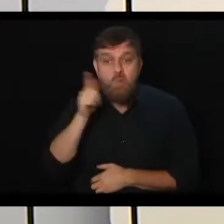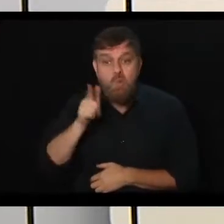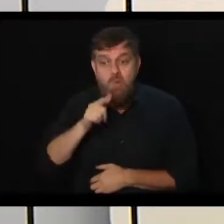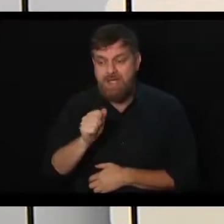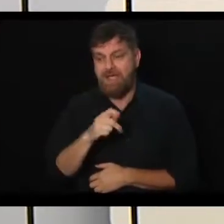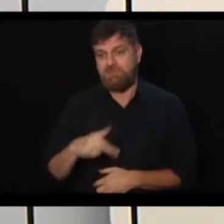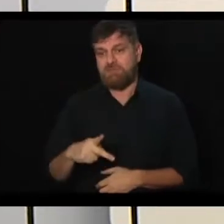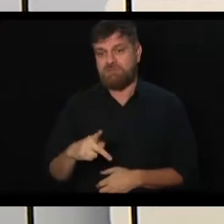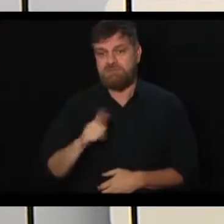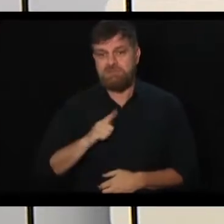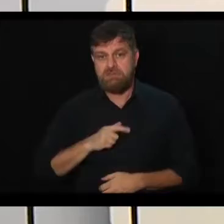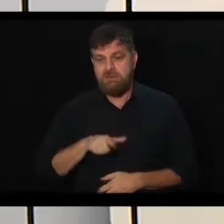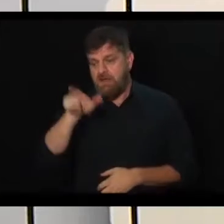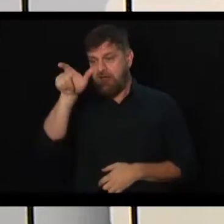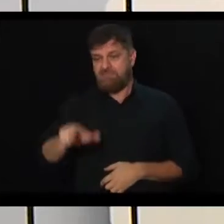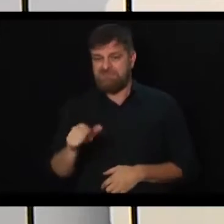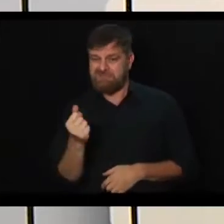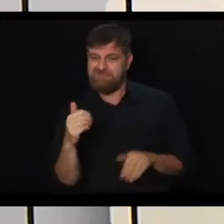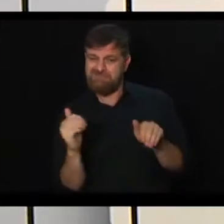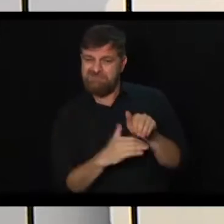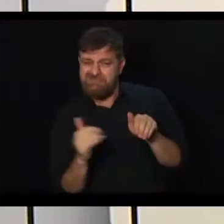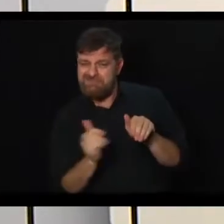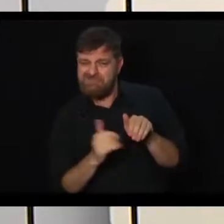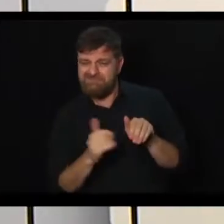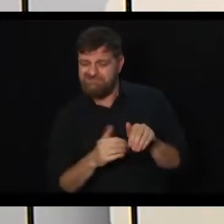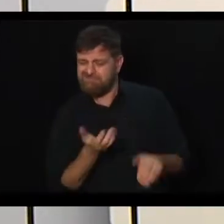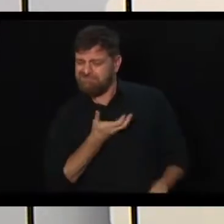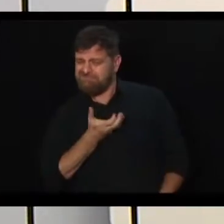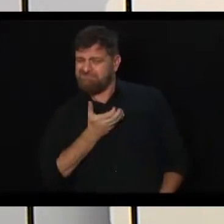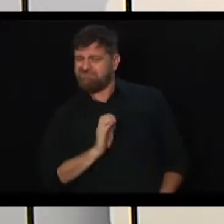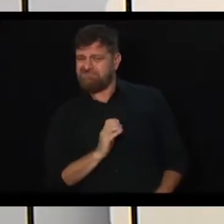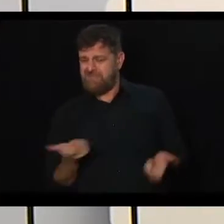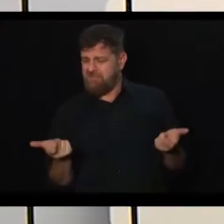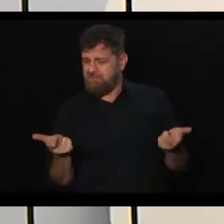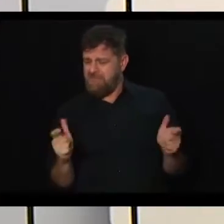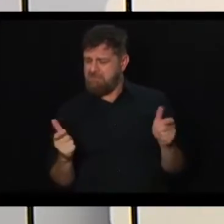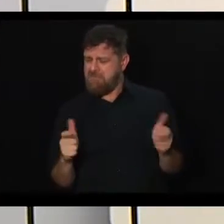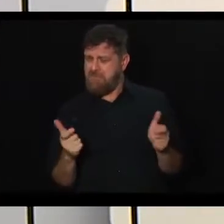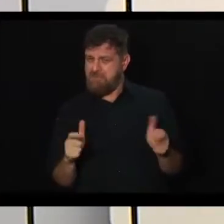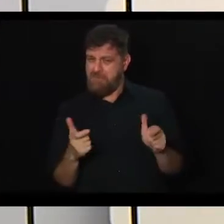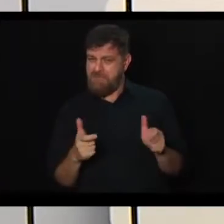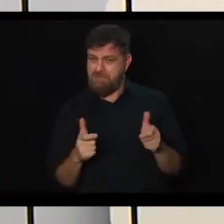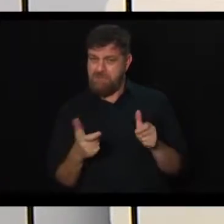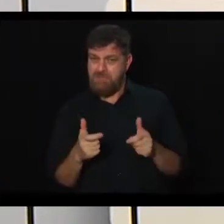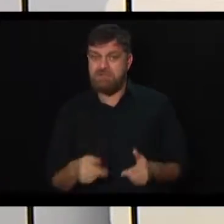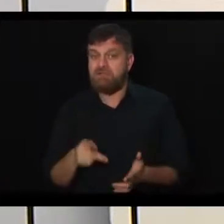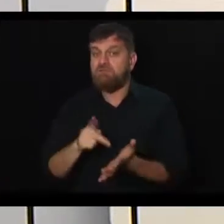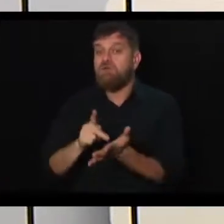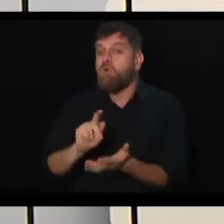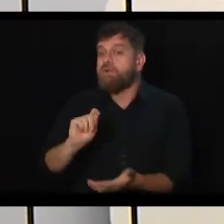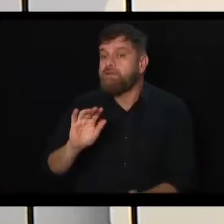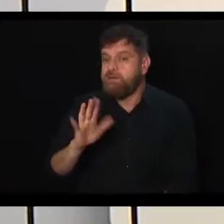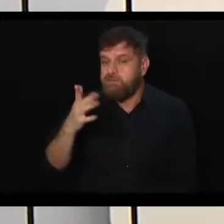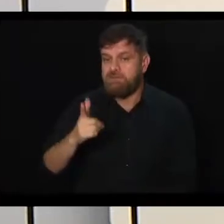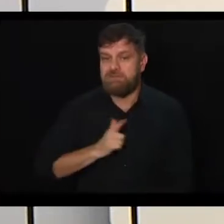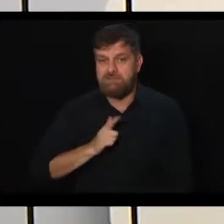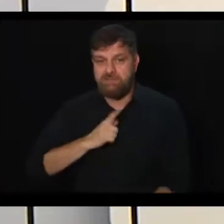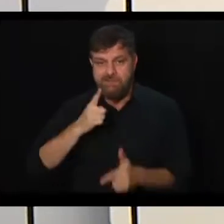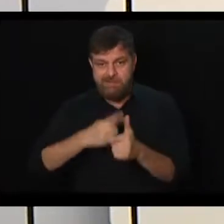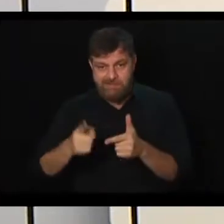o sistema de Previdência fica menos atrativo. Menos pessoas vão contribuir e você, na verdade, está cavando